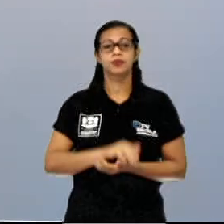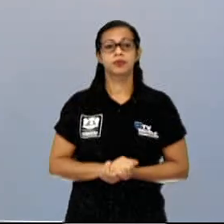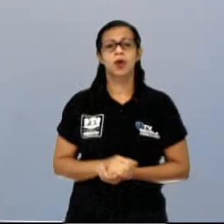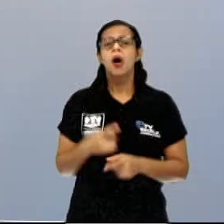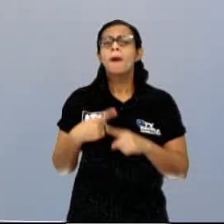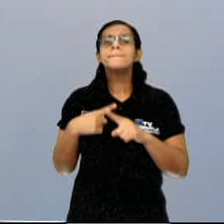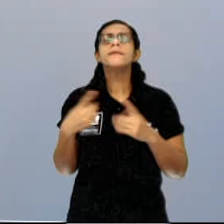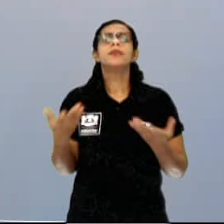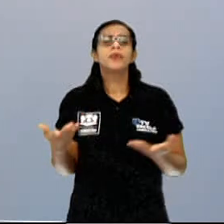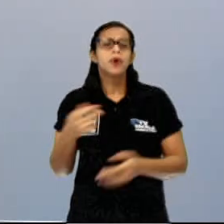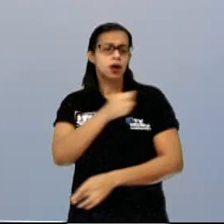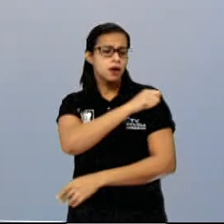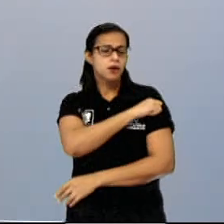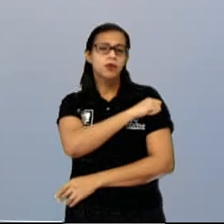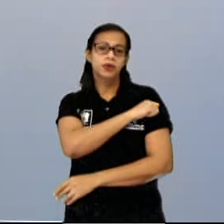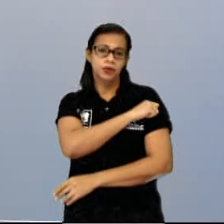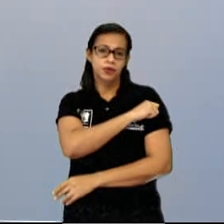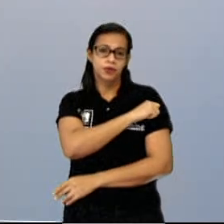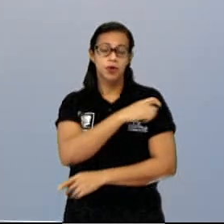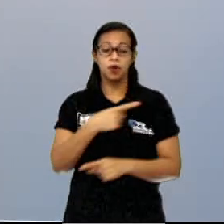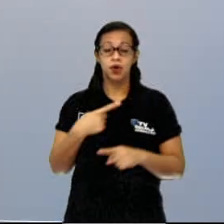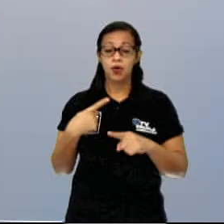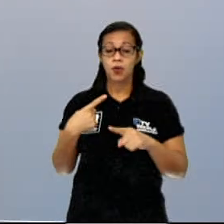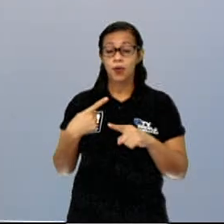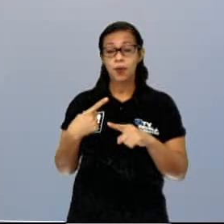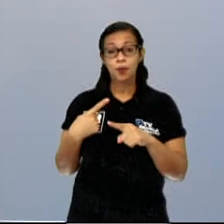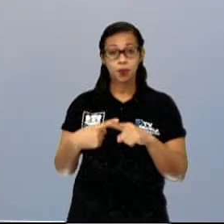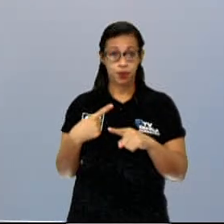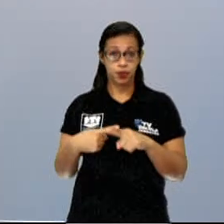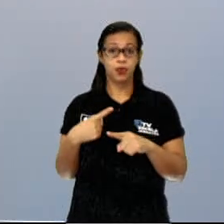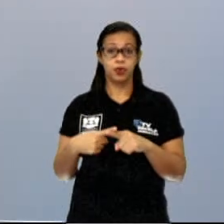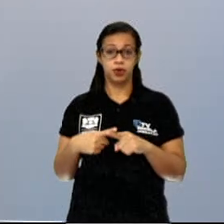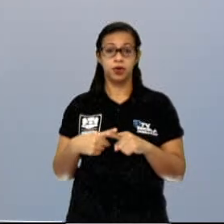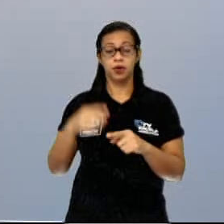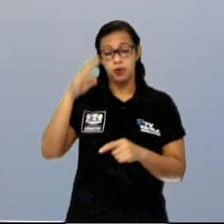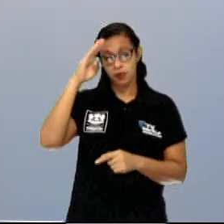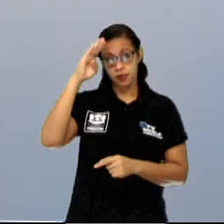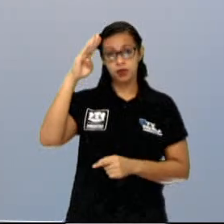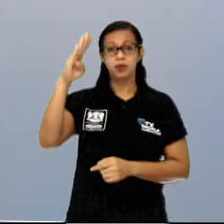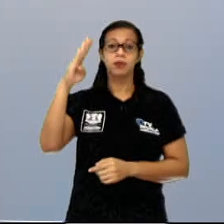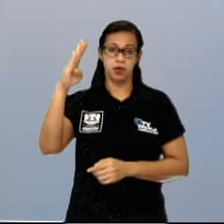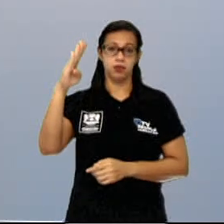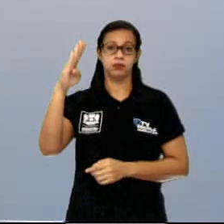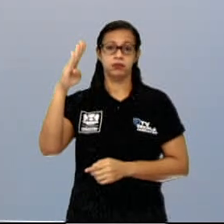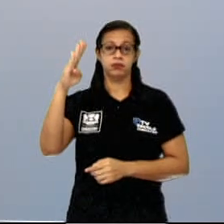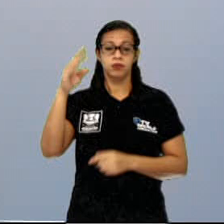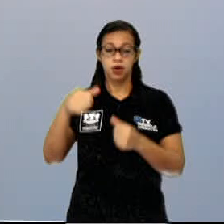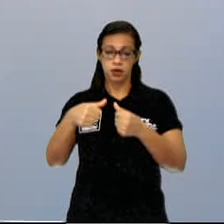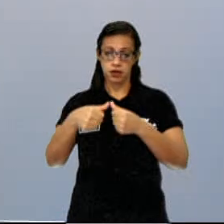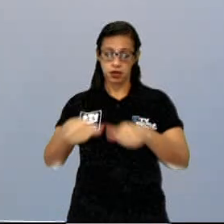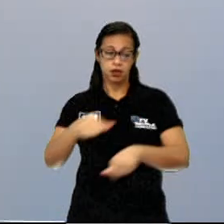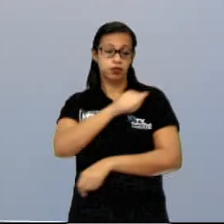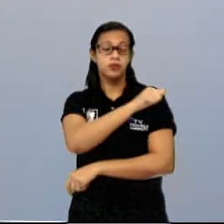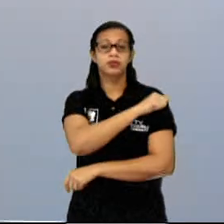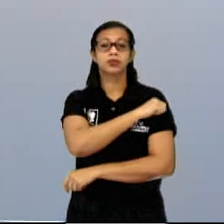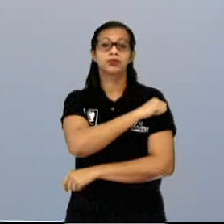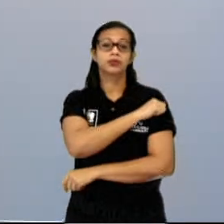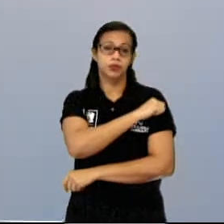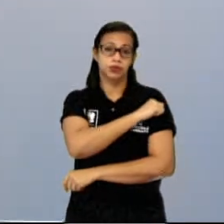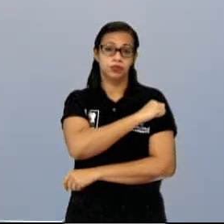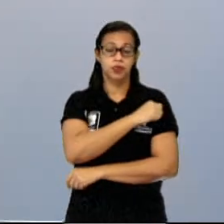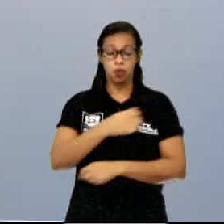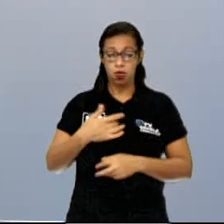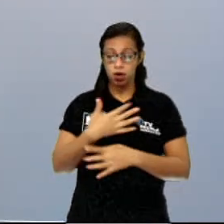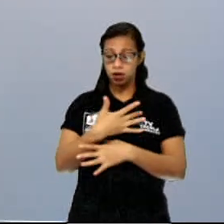Porque nessa época, a capital da República era a cidade do Rio de Janeiro. Então, o Rio de Janeiro era uma cidade de grande